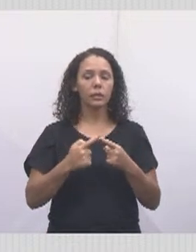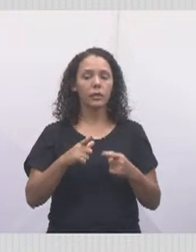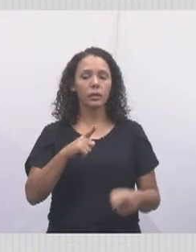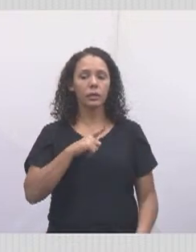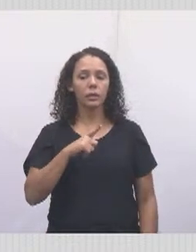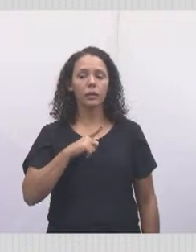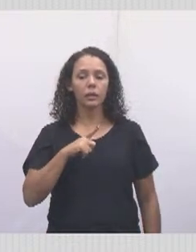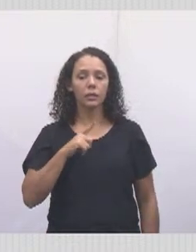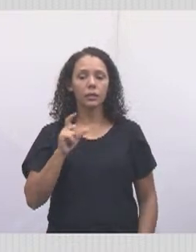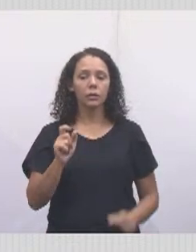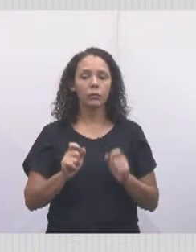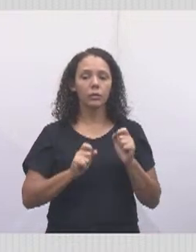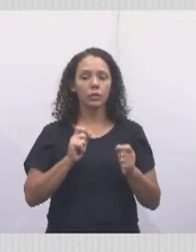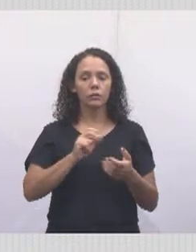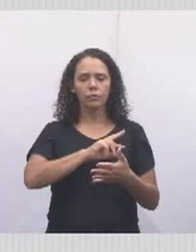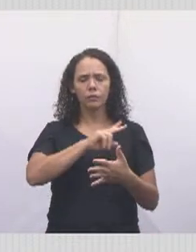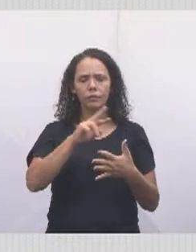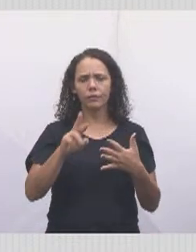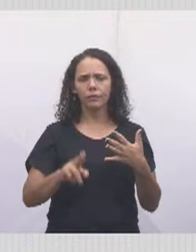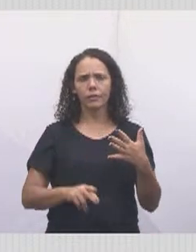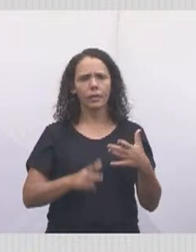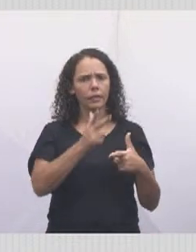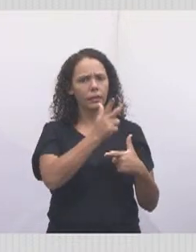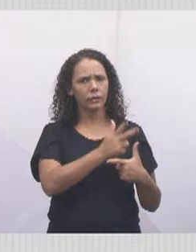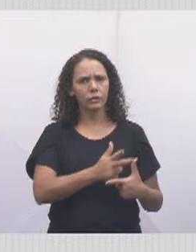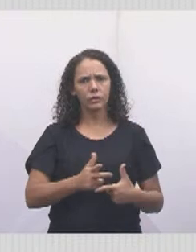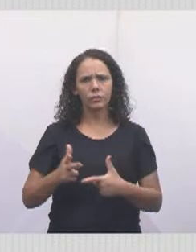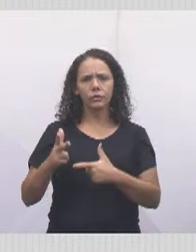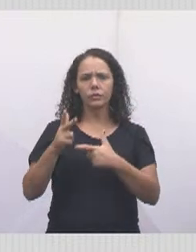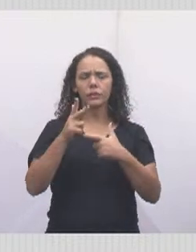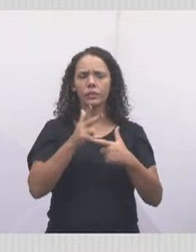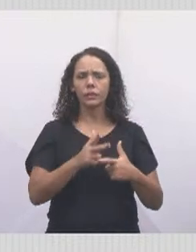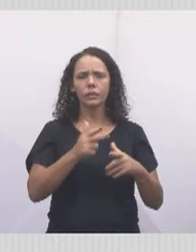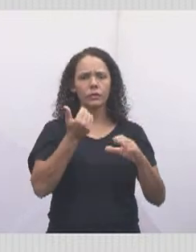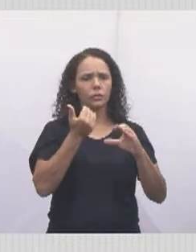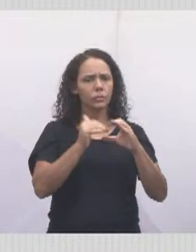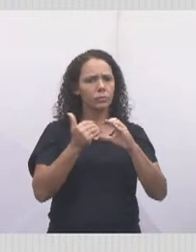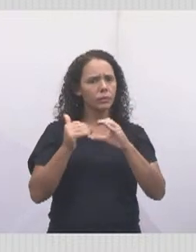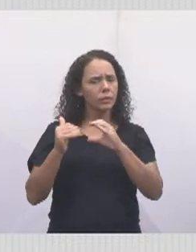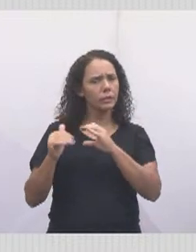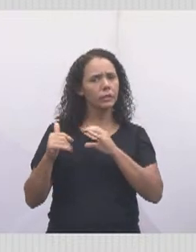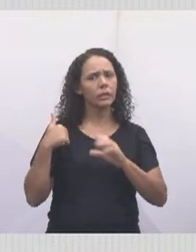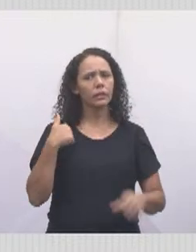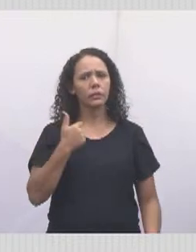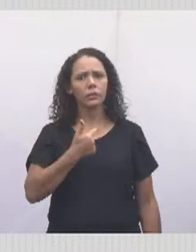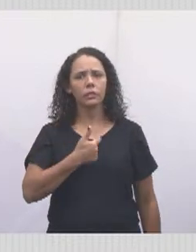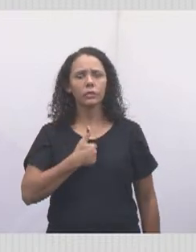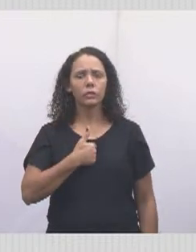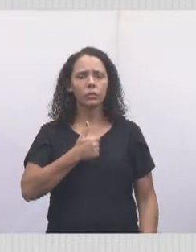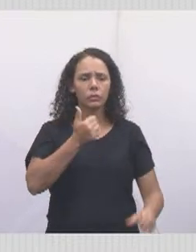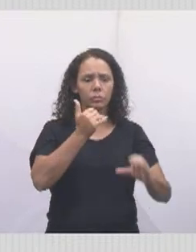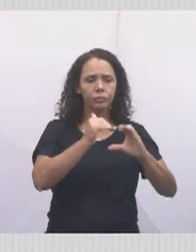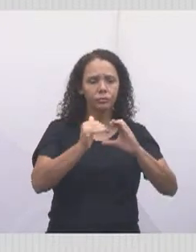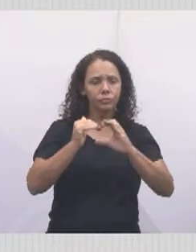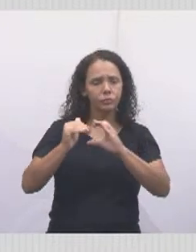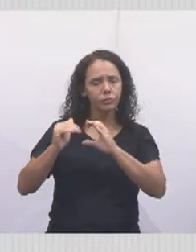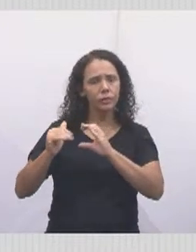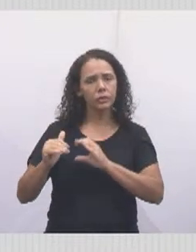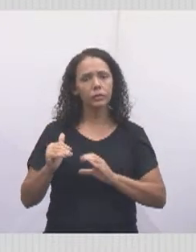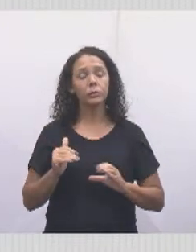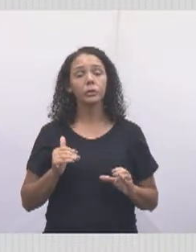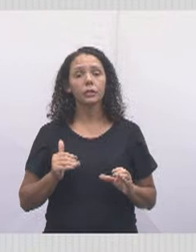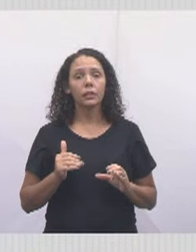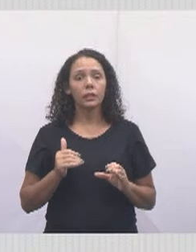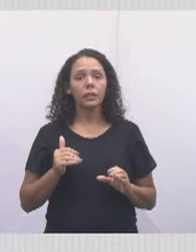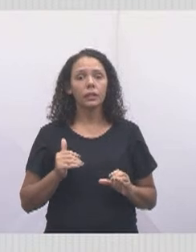ali vários vídeos, temos ali mensagens que nós damos para a nossa cidade e